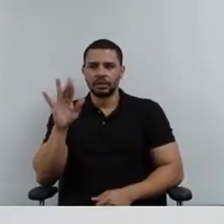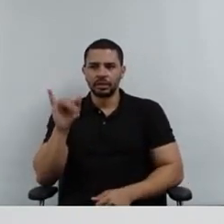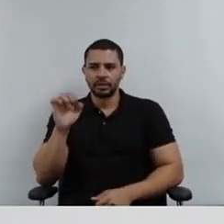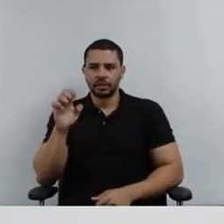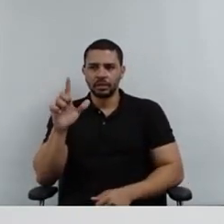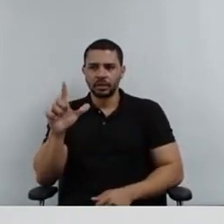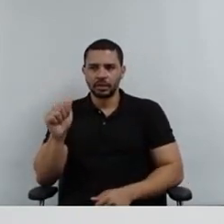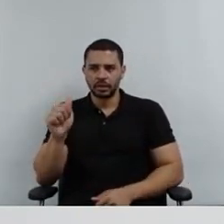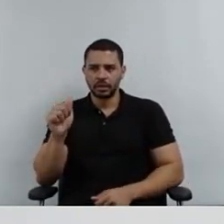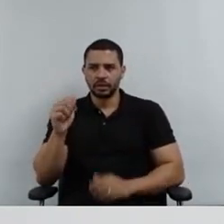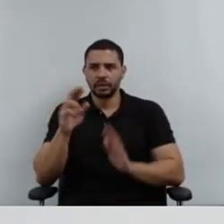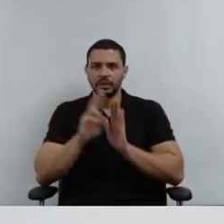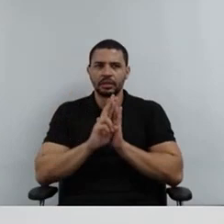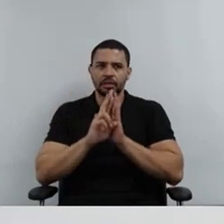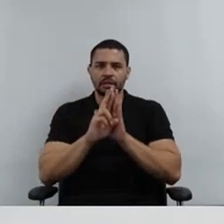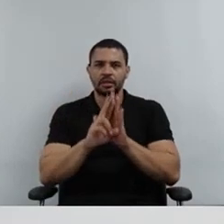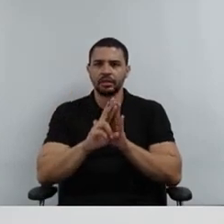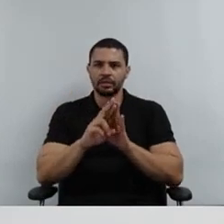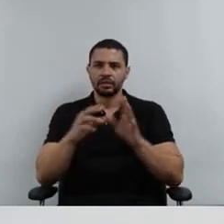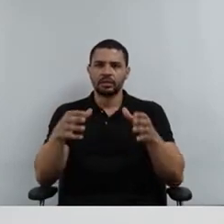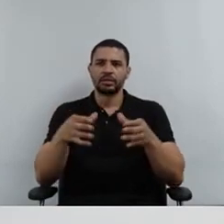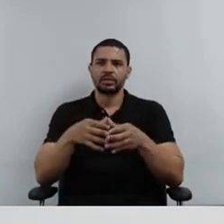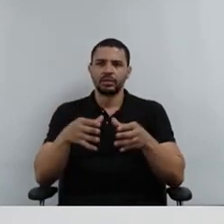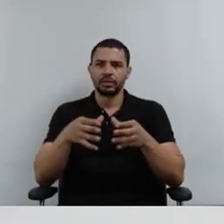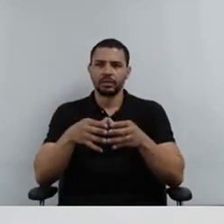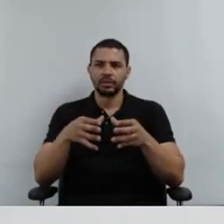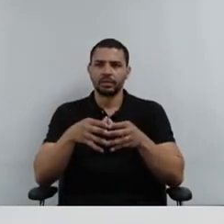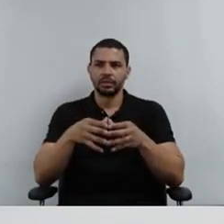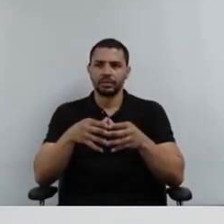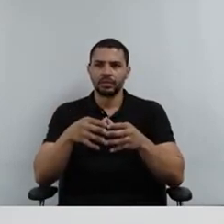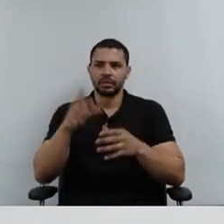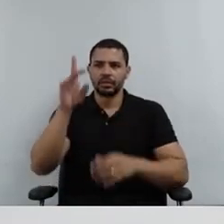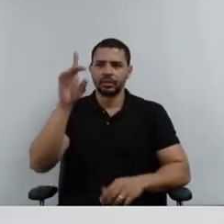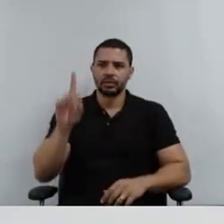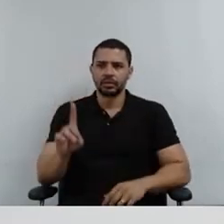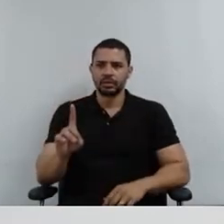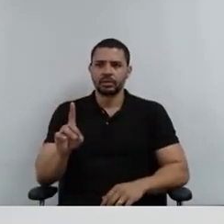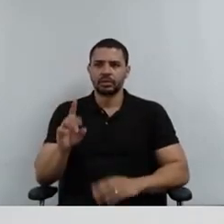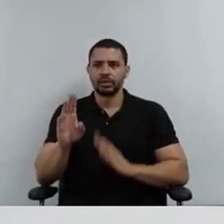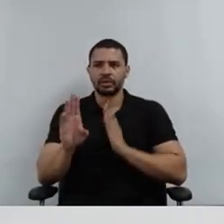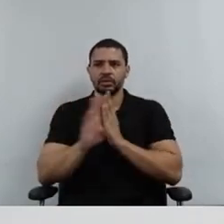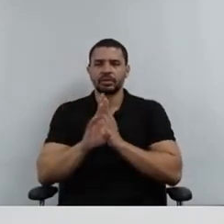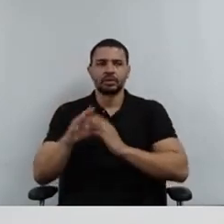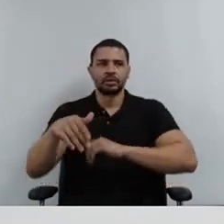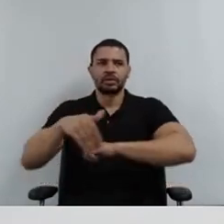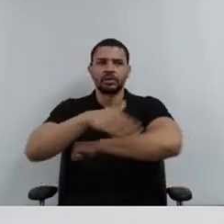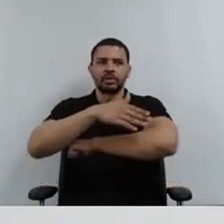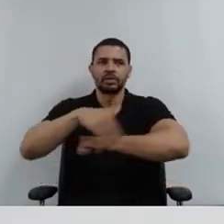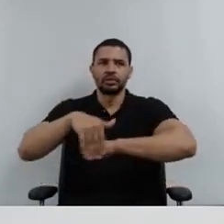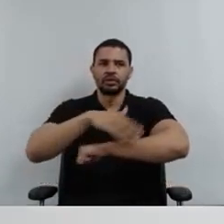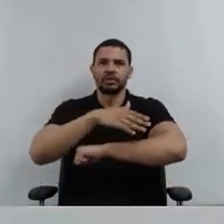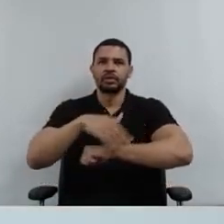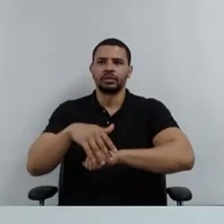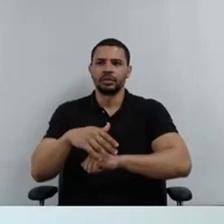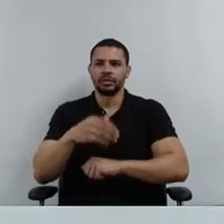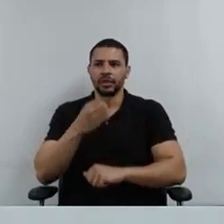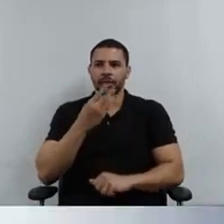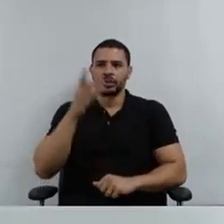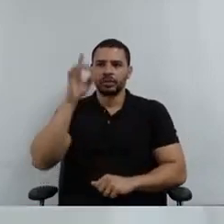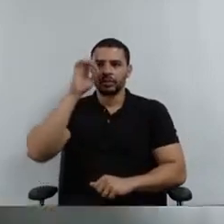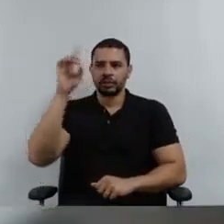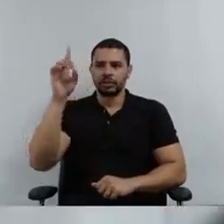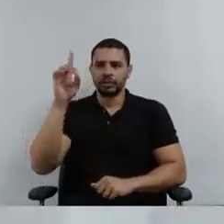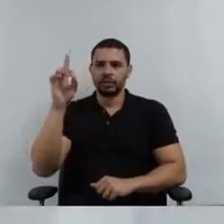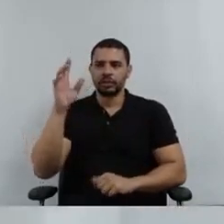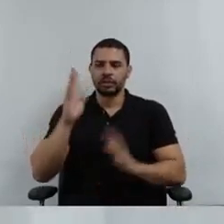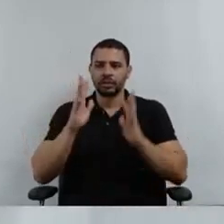representante do coletivo O Direito Achado na Rua. Bem-vinda mais uma vez, Anabela, e com a palavra. Bom dia a todos e